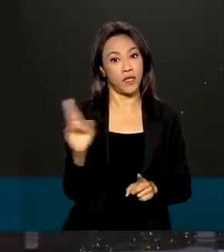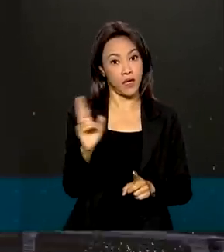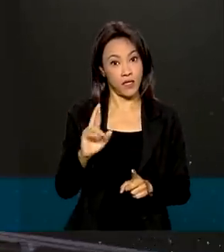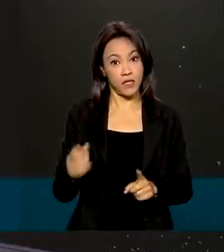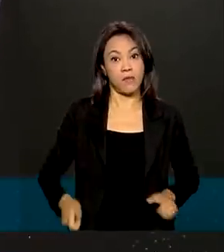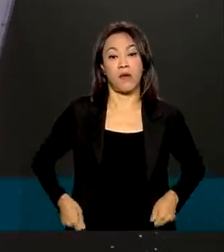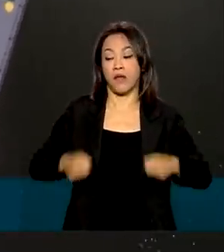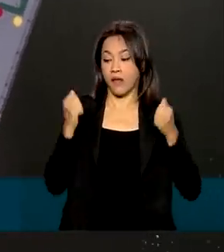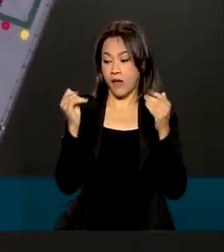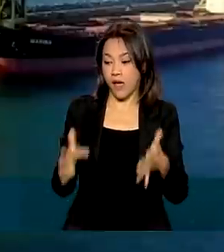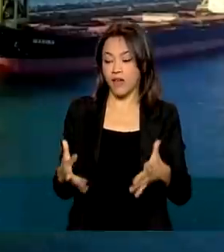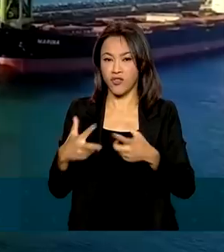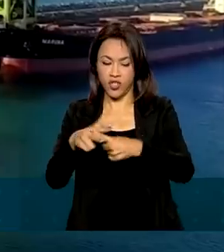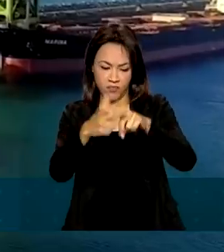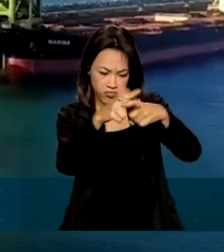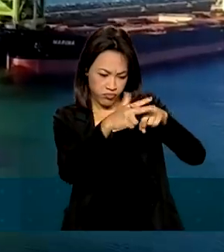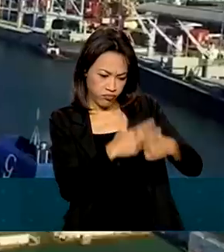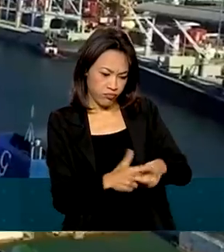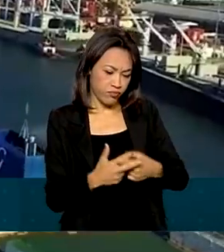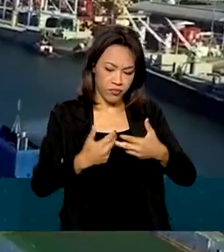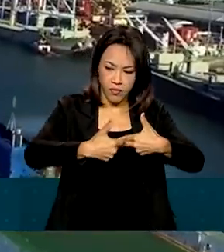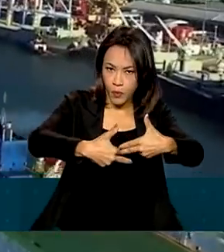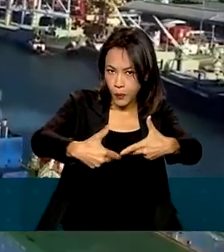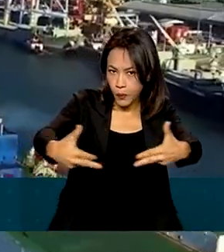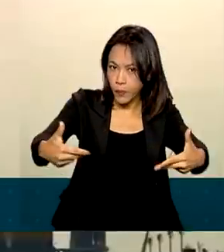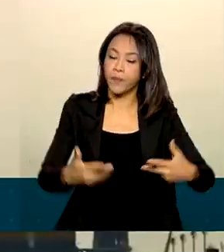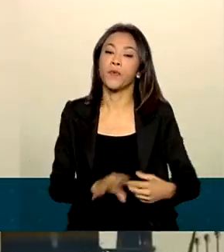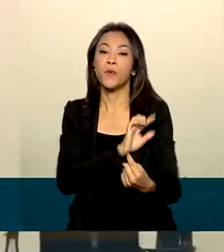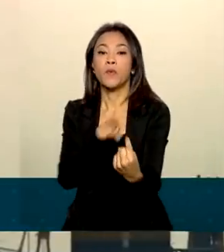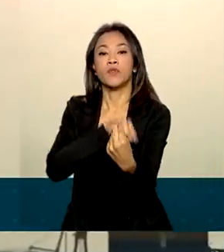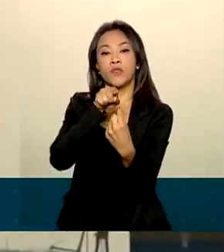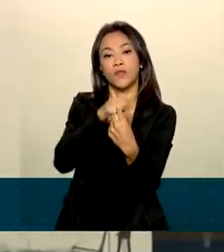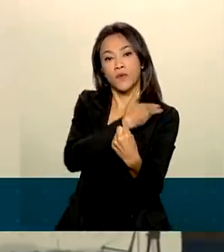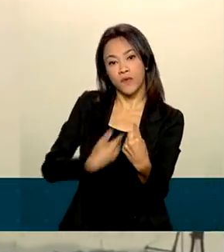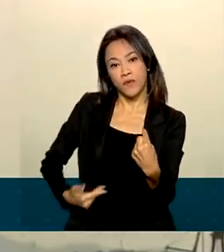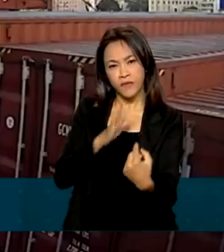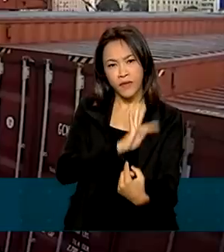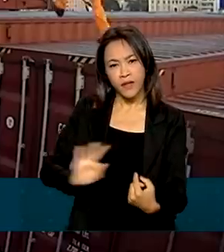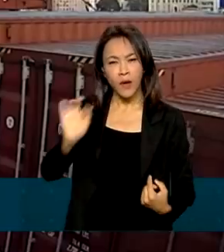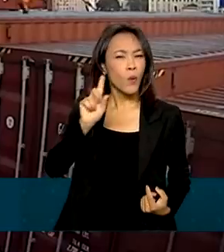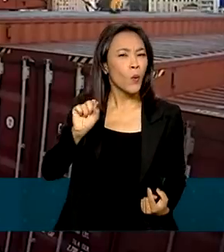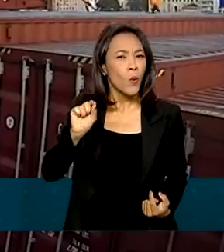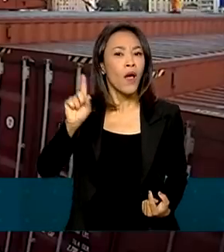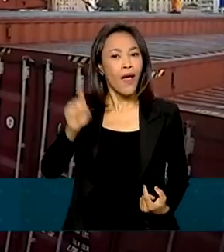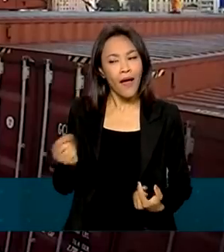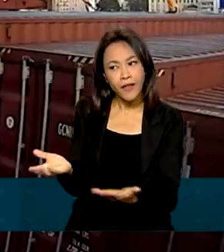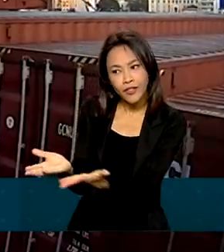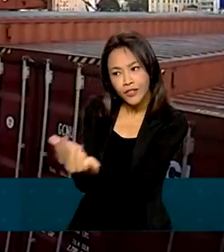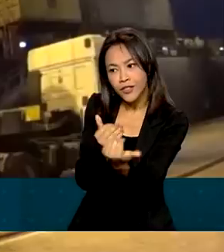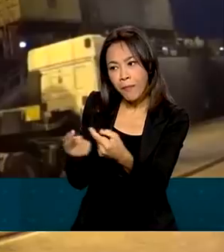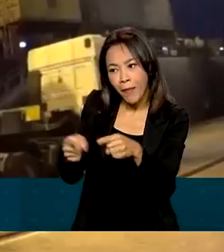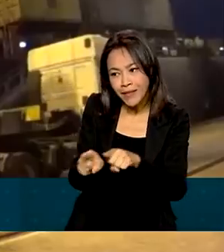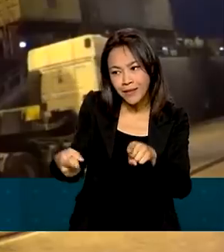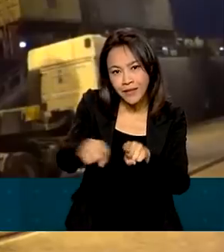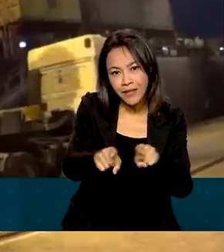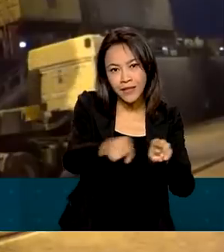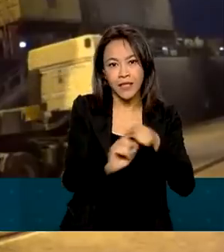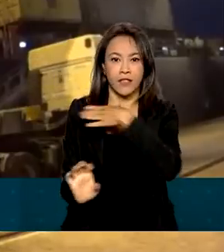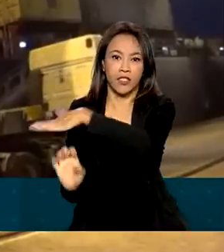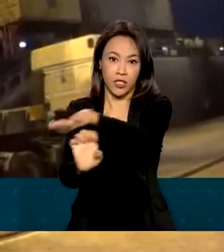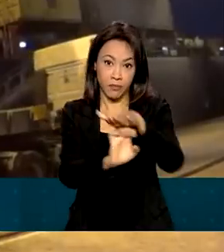despesas operacionais. O objetivo do governo federal, com o leilão, é atrair parceiros privados com